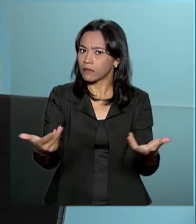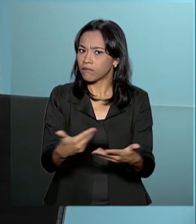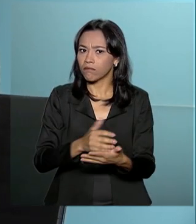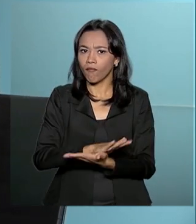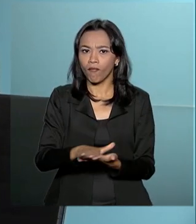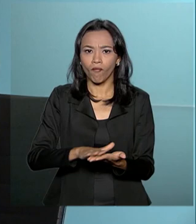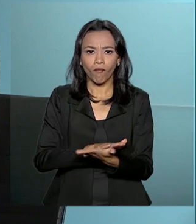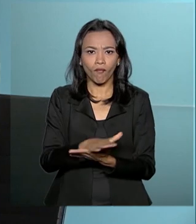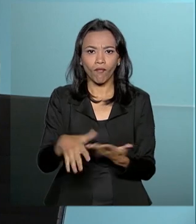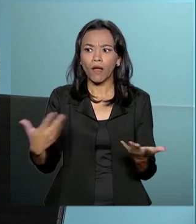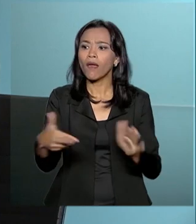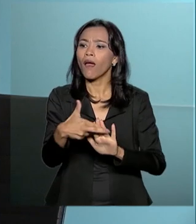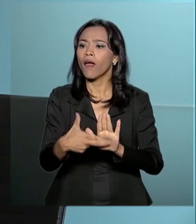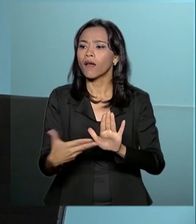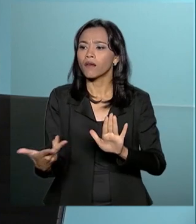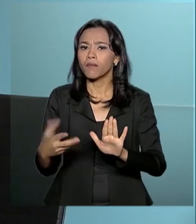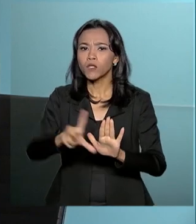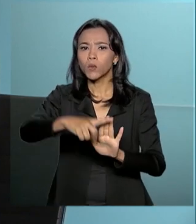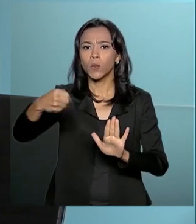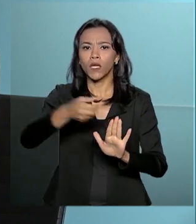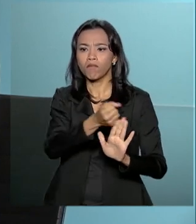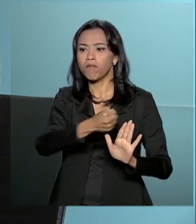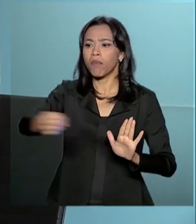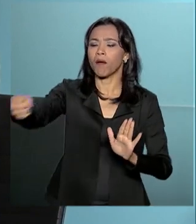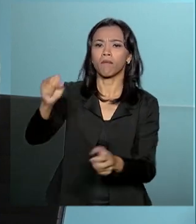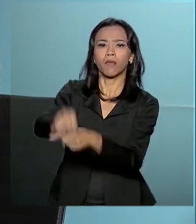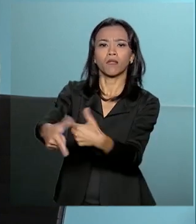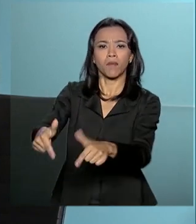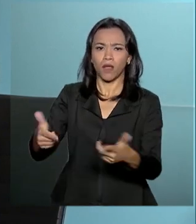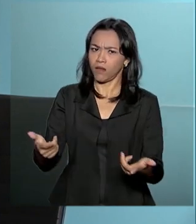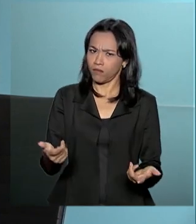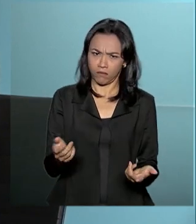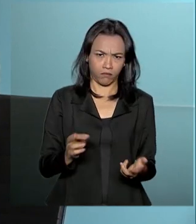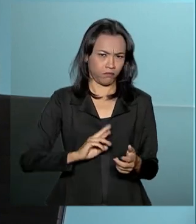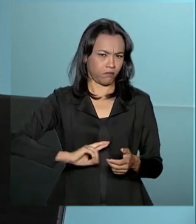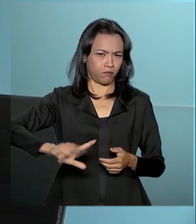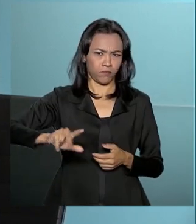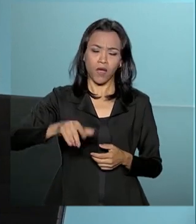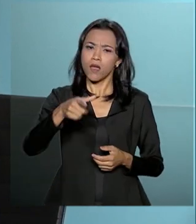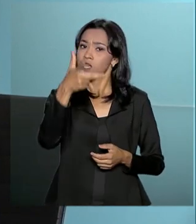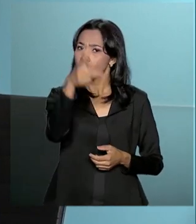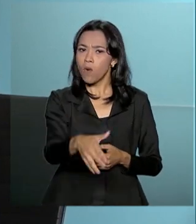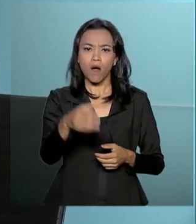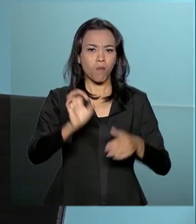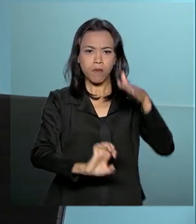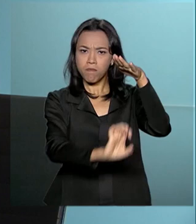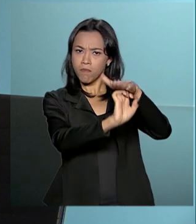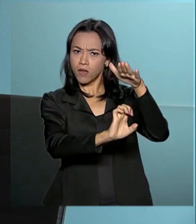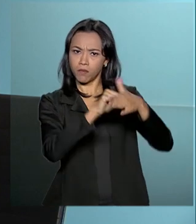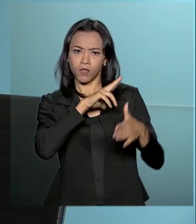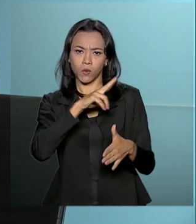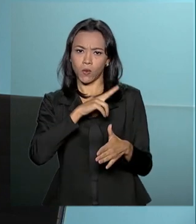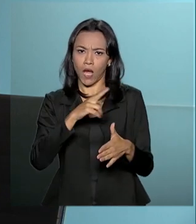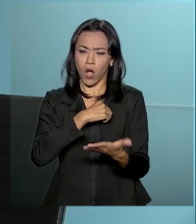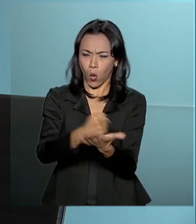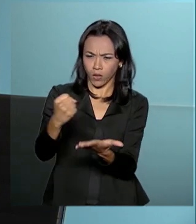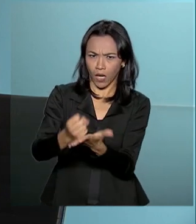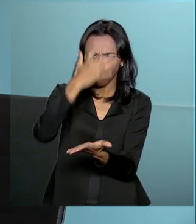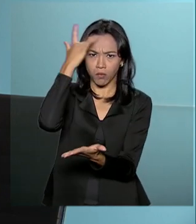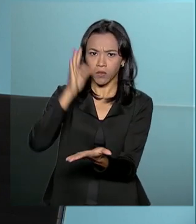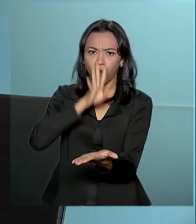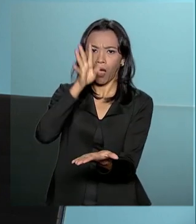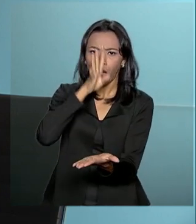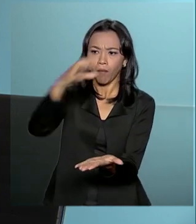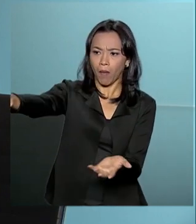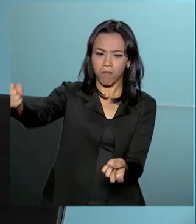base em nenhum critério, claro. Nenhuma empresa privada contrata pessoas hoje que não estejam com critérios